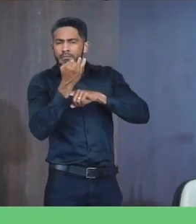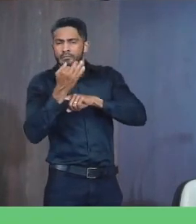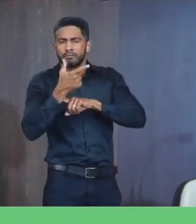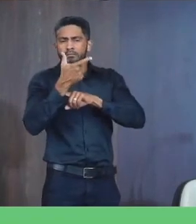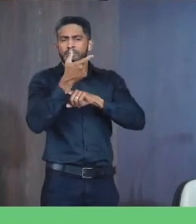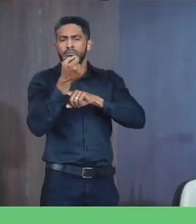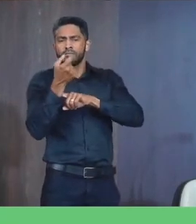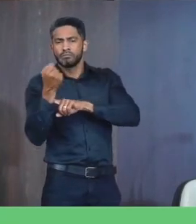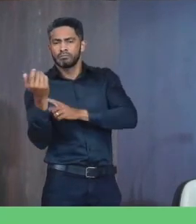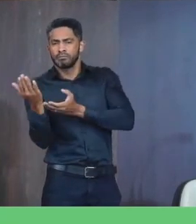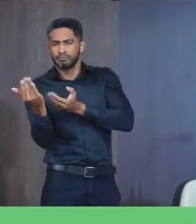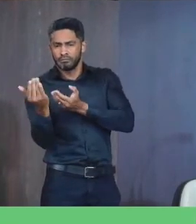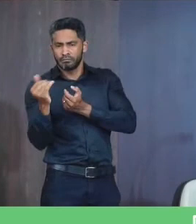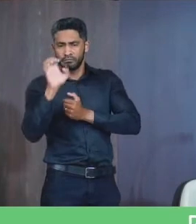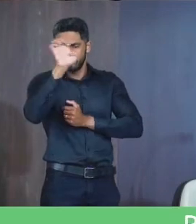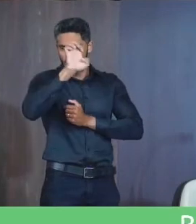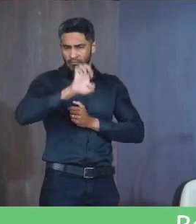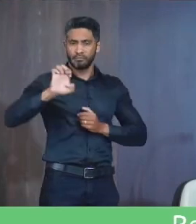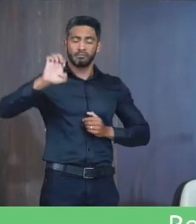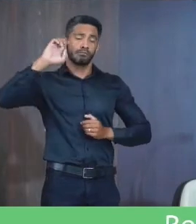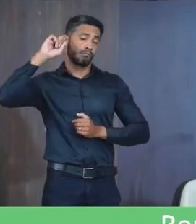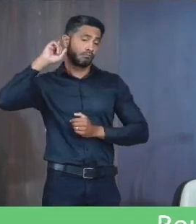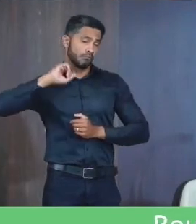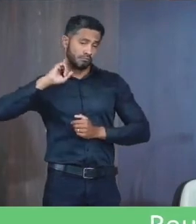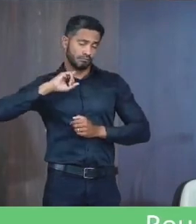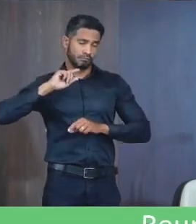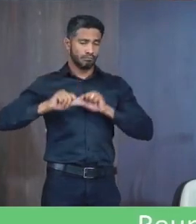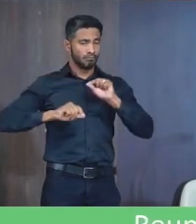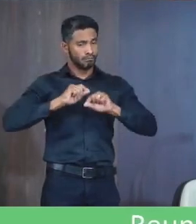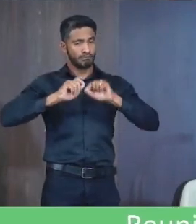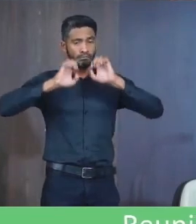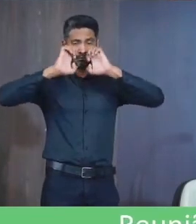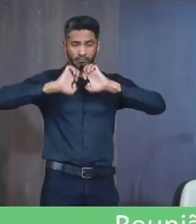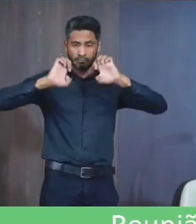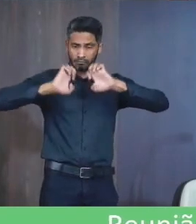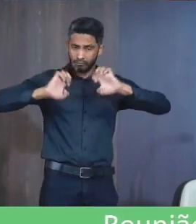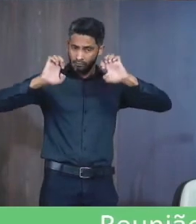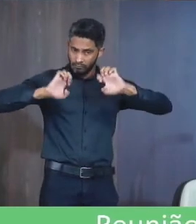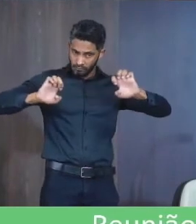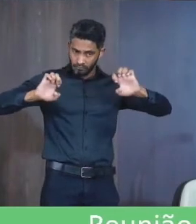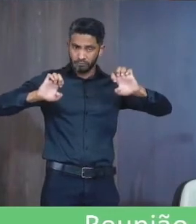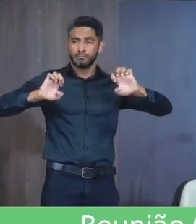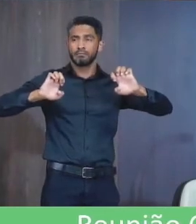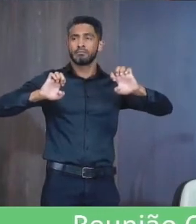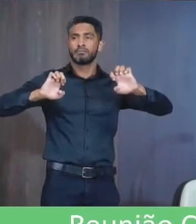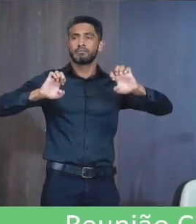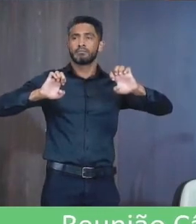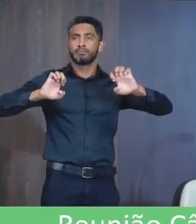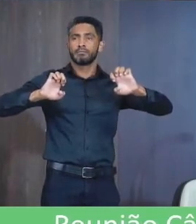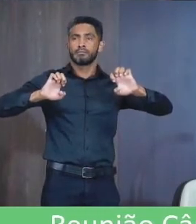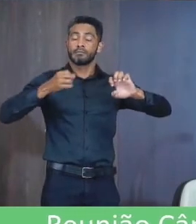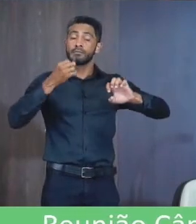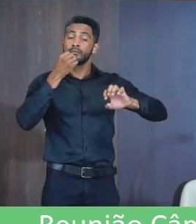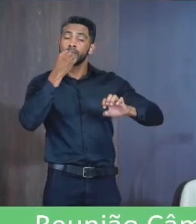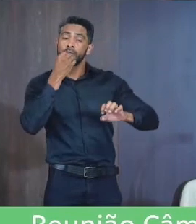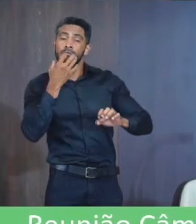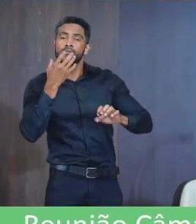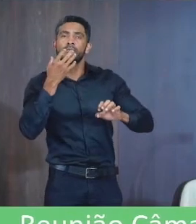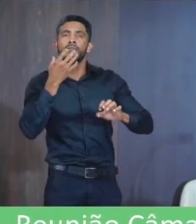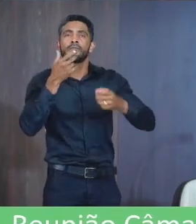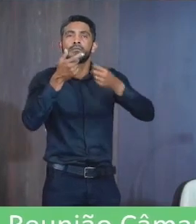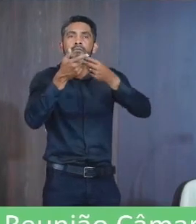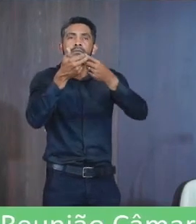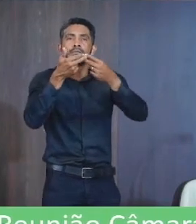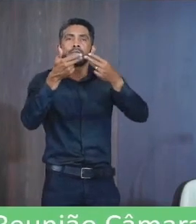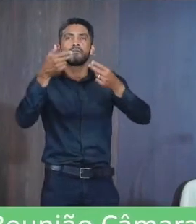200 jovens de todo o estado de Minas Gerais Com a missão de evangelizar Proclamando a boa nova de Jesus Cristo